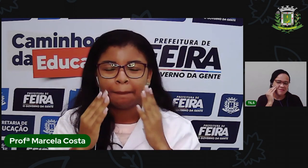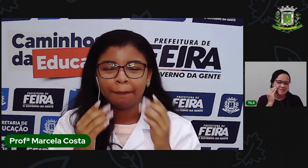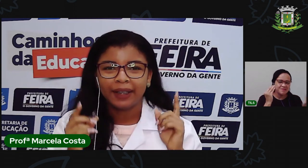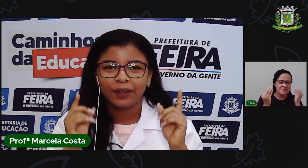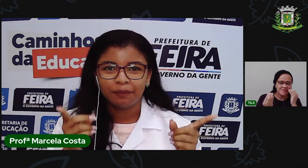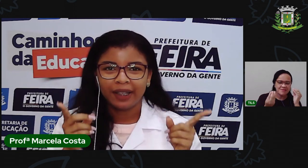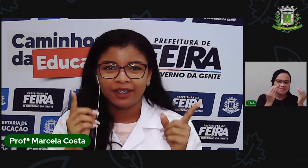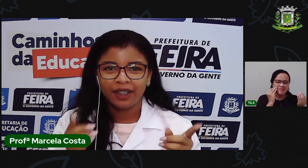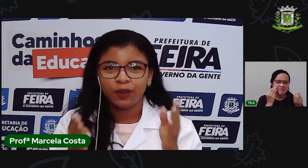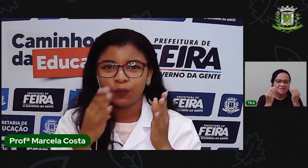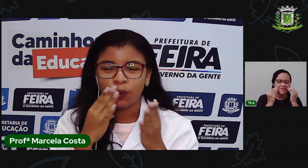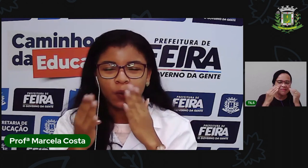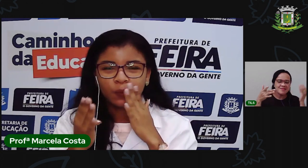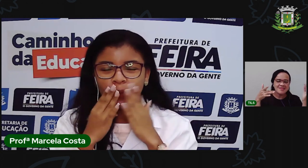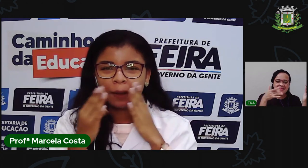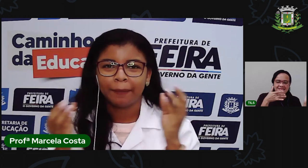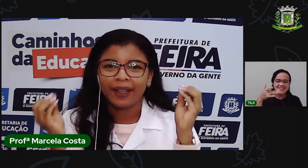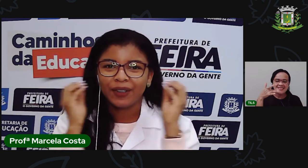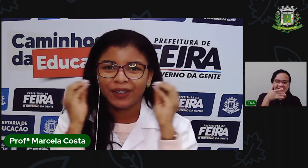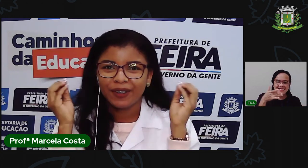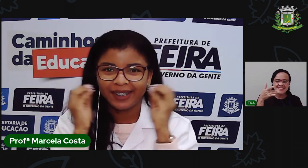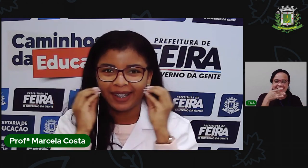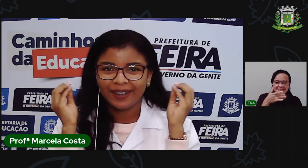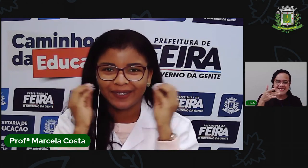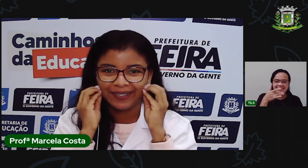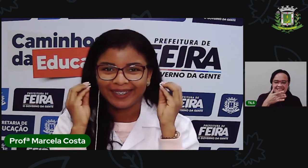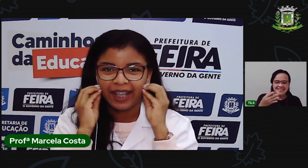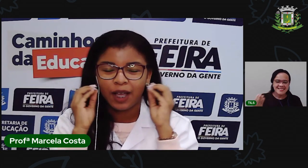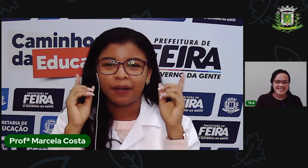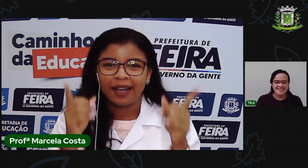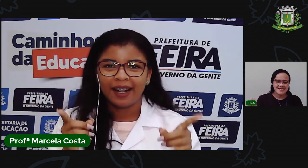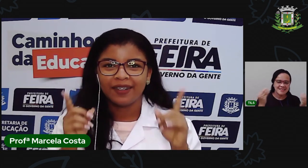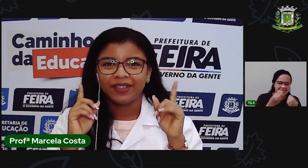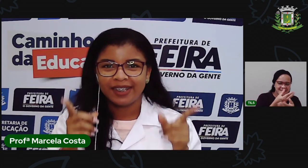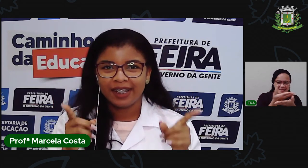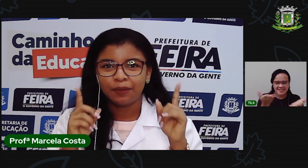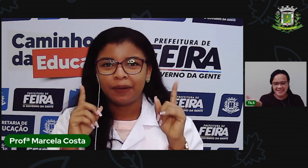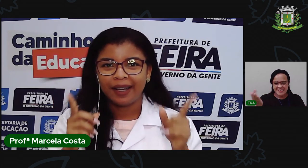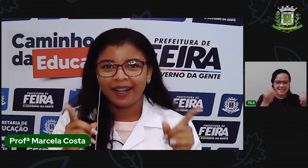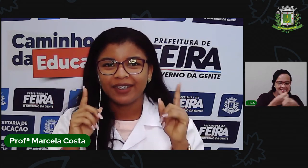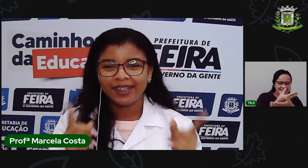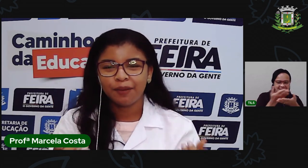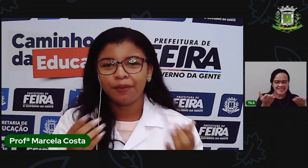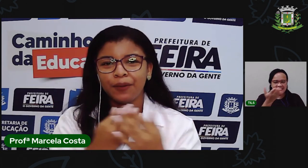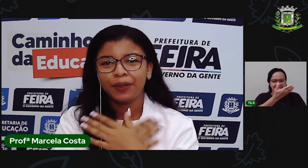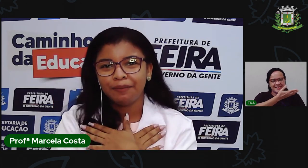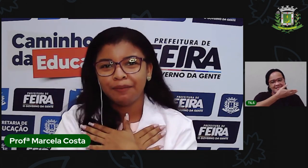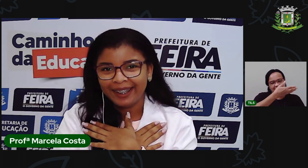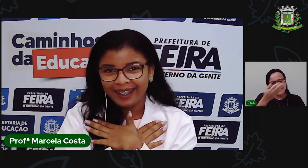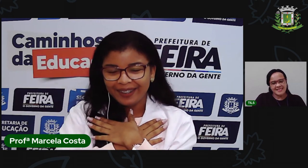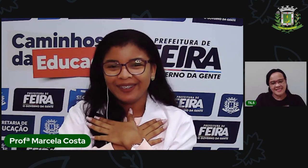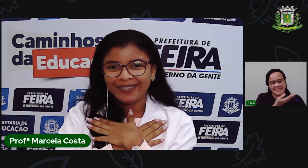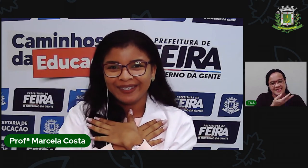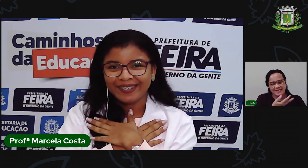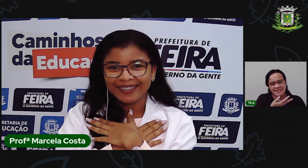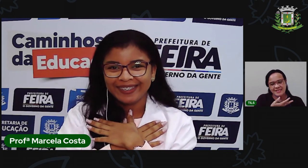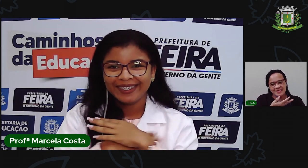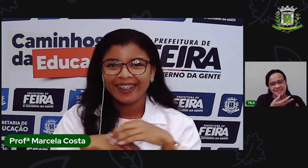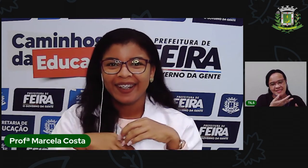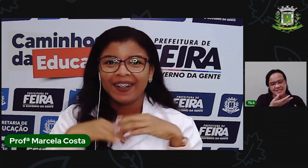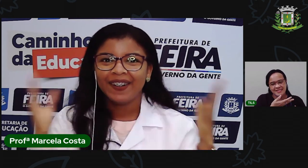Manda um beijinho bem gostosinho para você, para você, meu amiguinho!